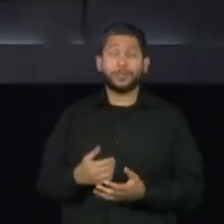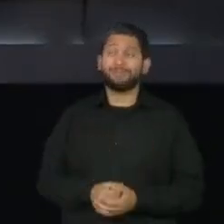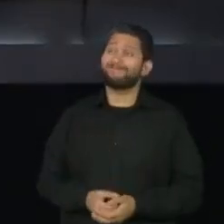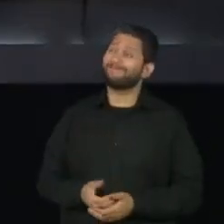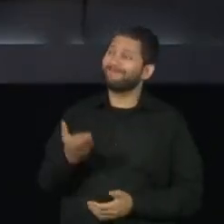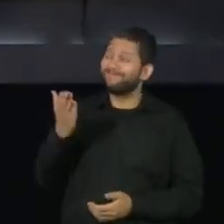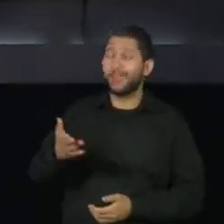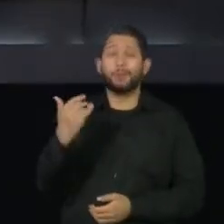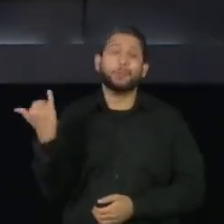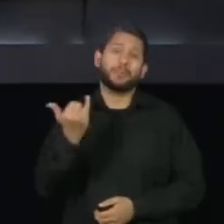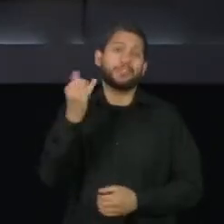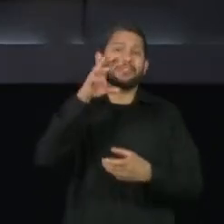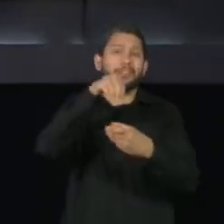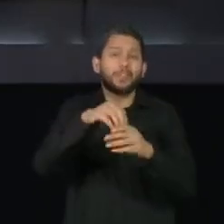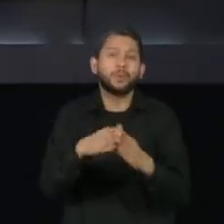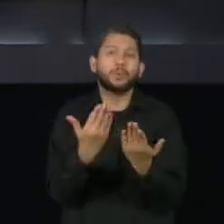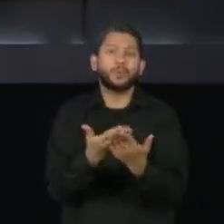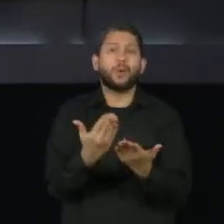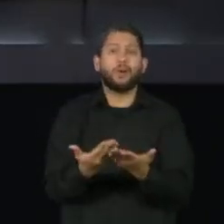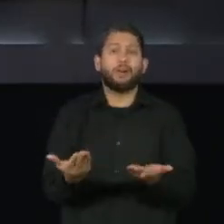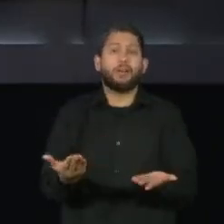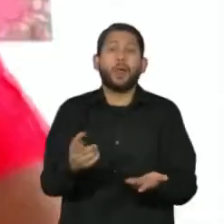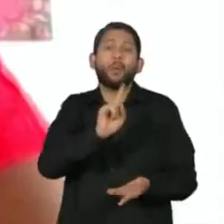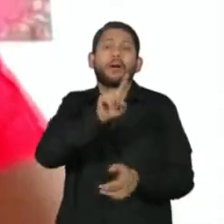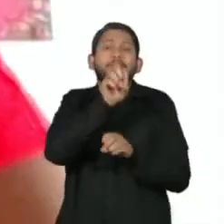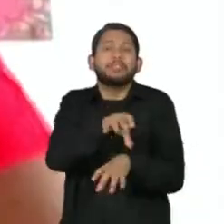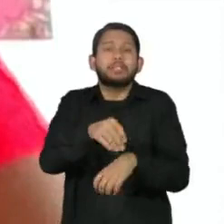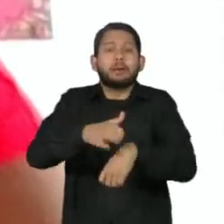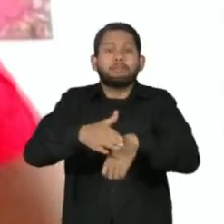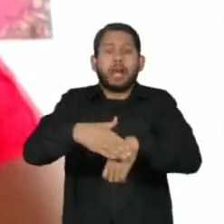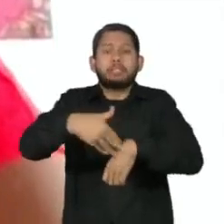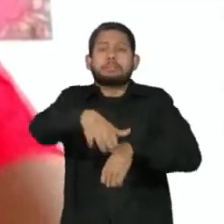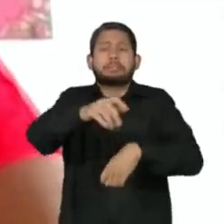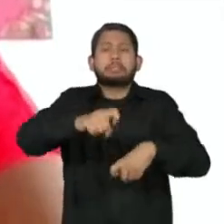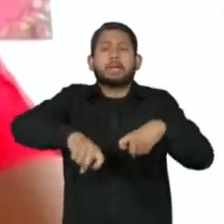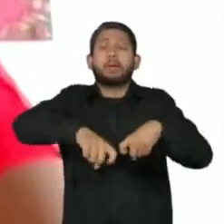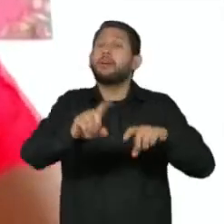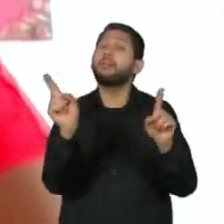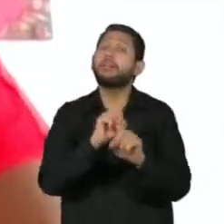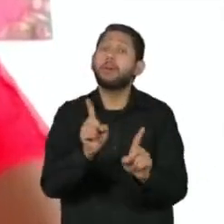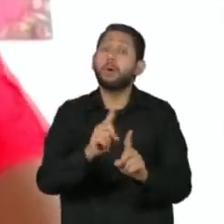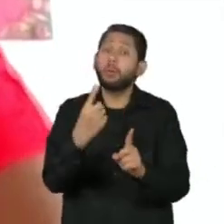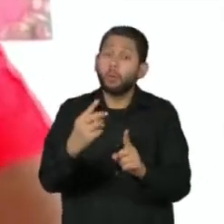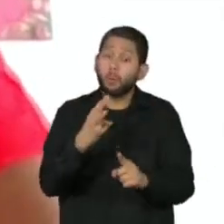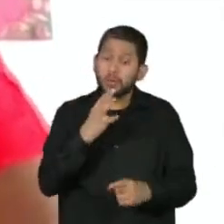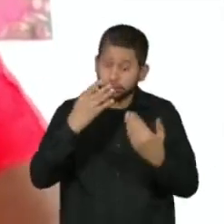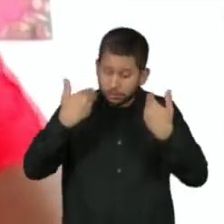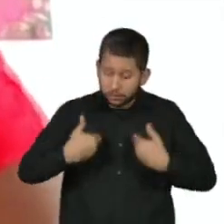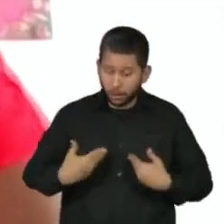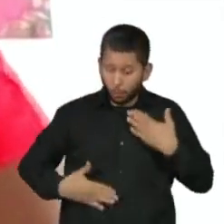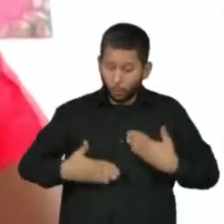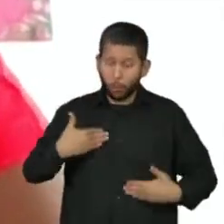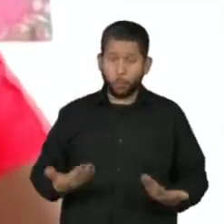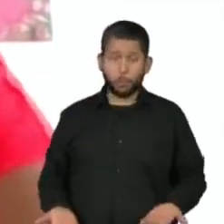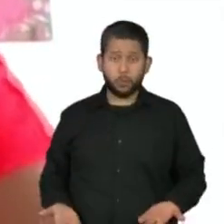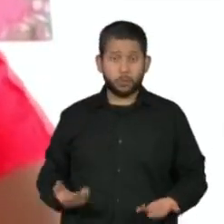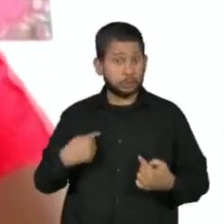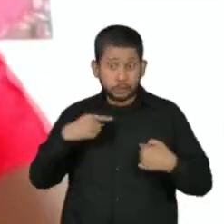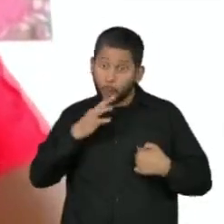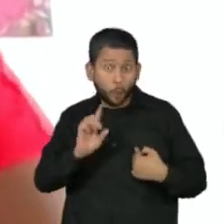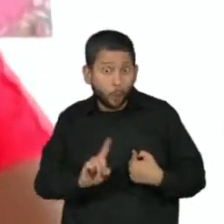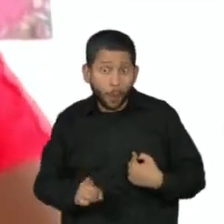porque se a criança não conhece o seu corpo e para além do aspecto biológico, ela não vai conseguir